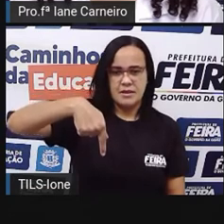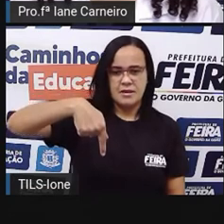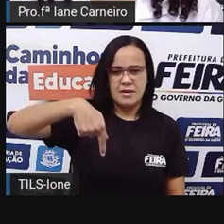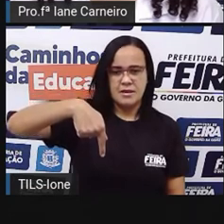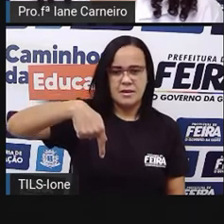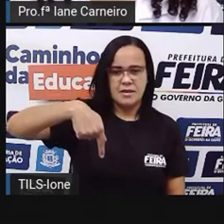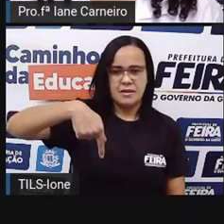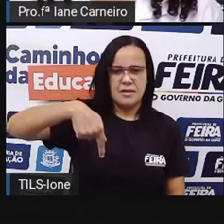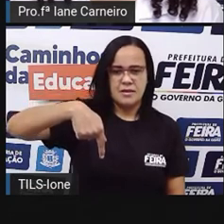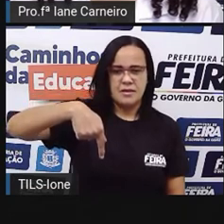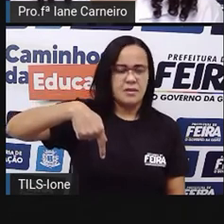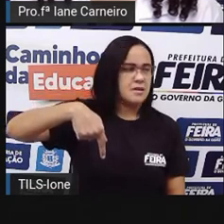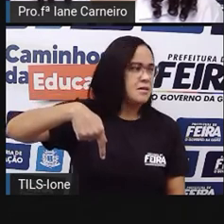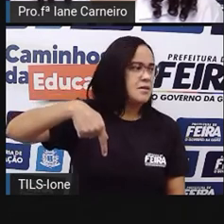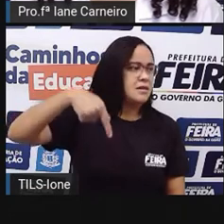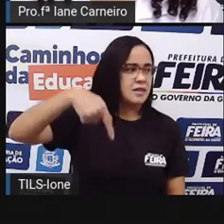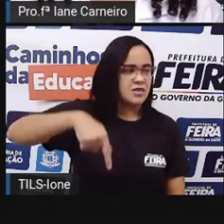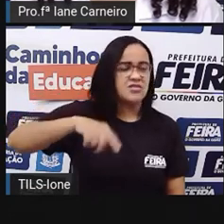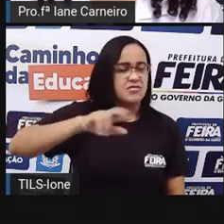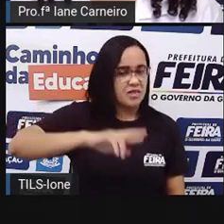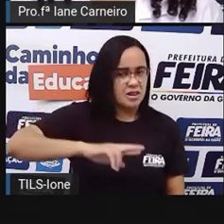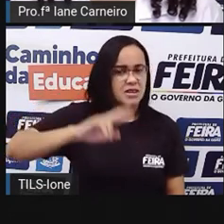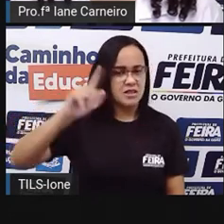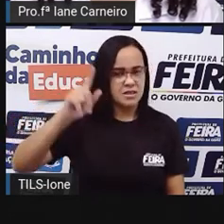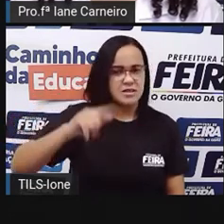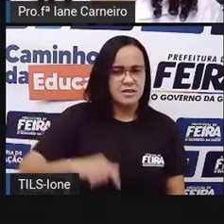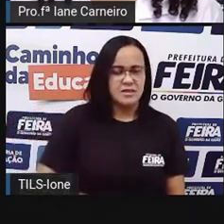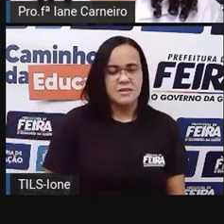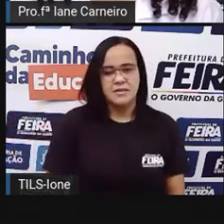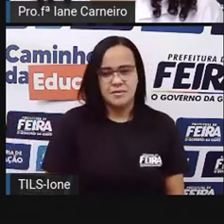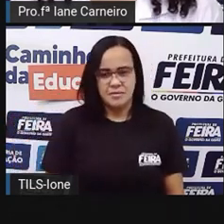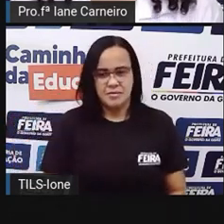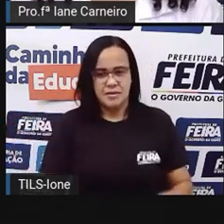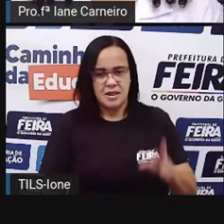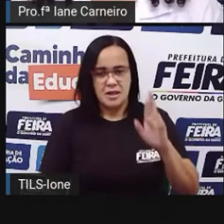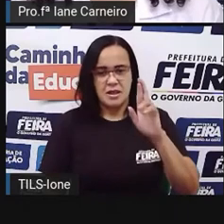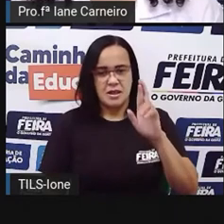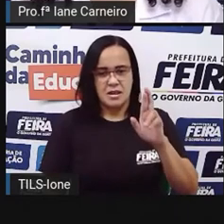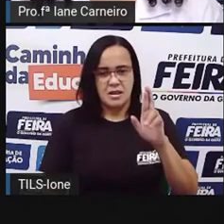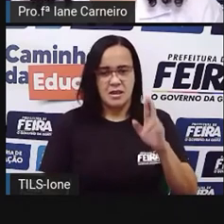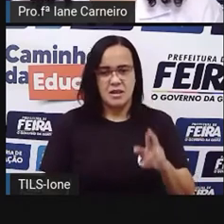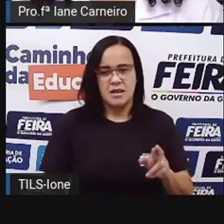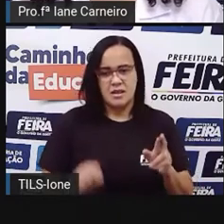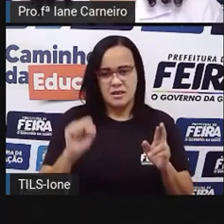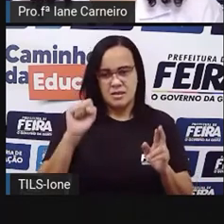Esse Q é diferente, hein? Rê. Sim.